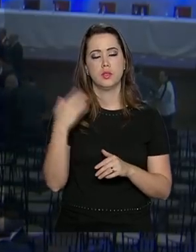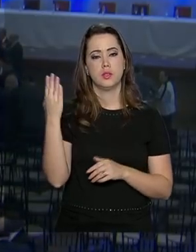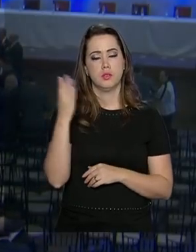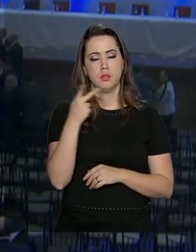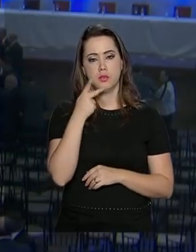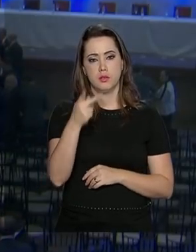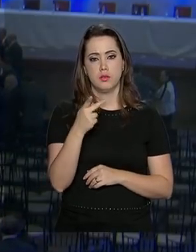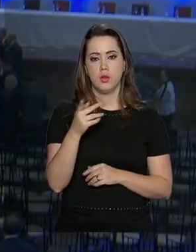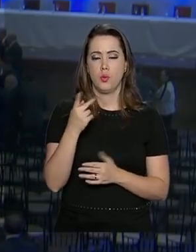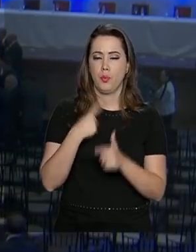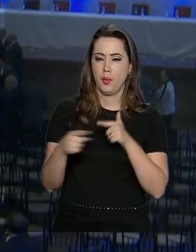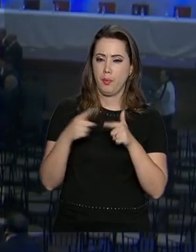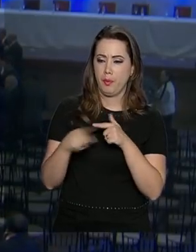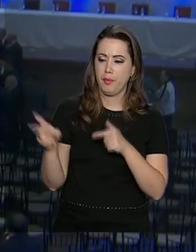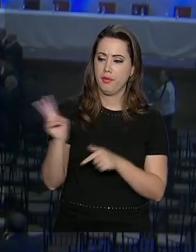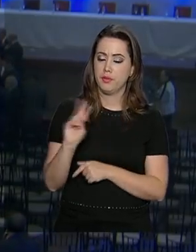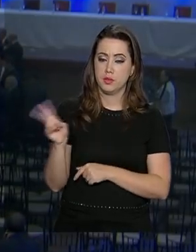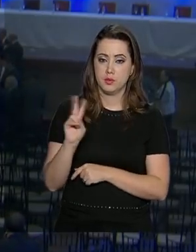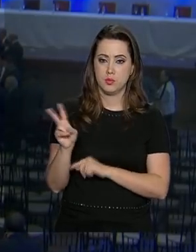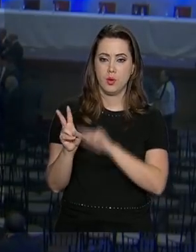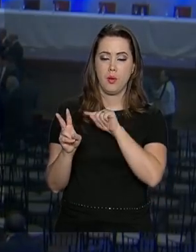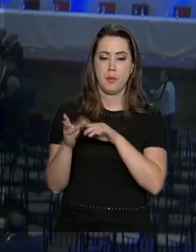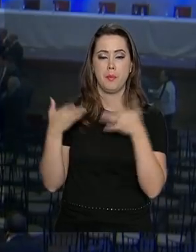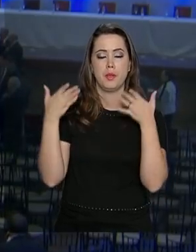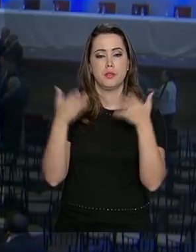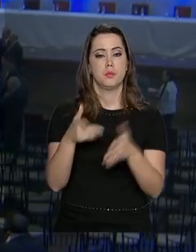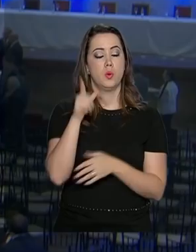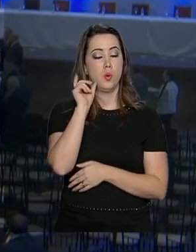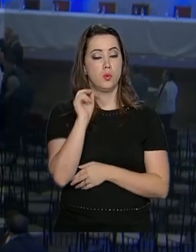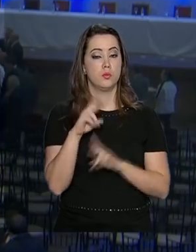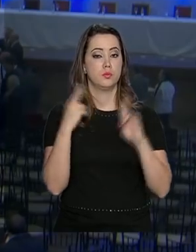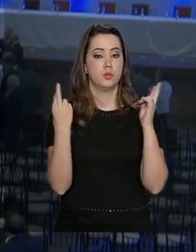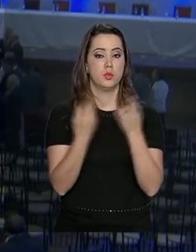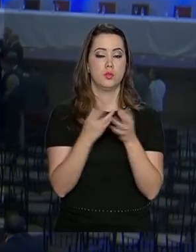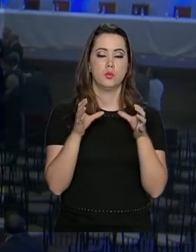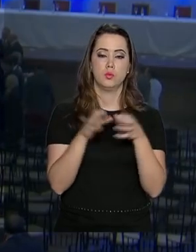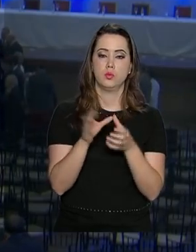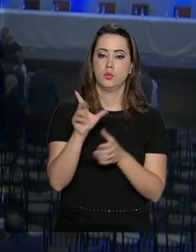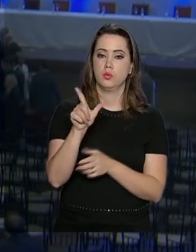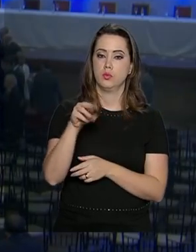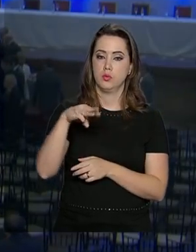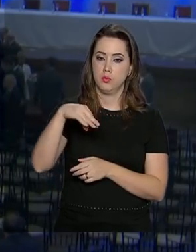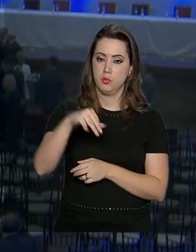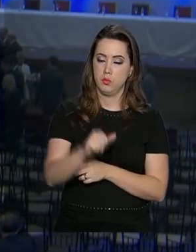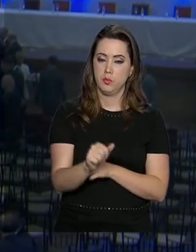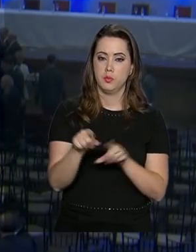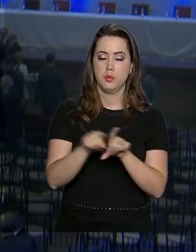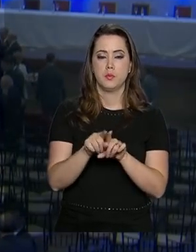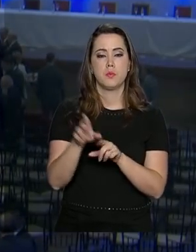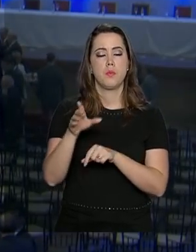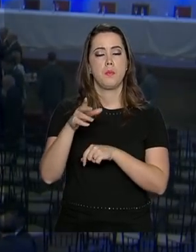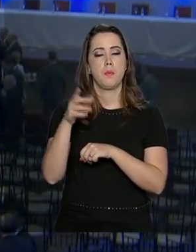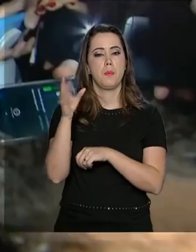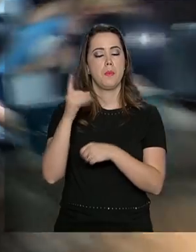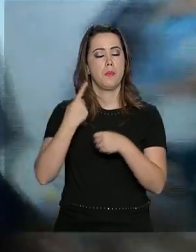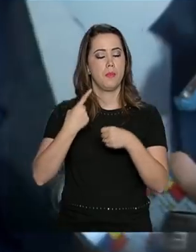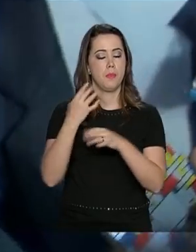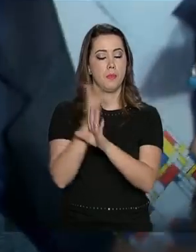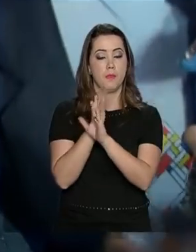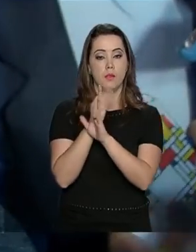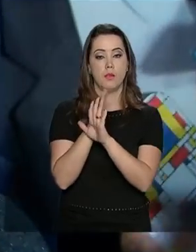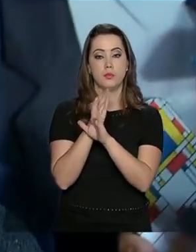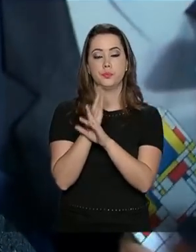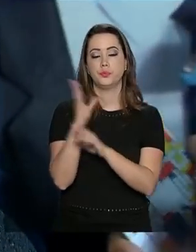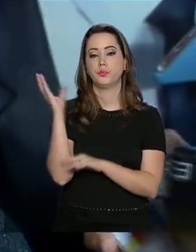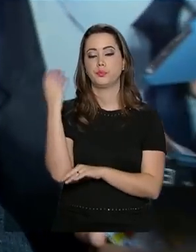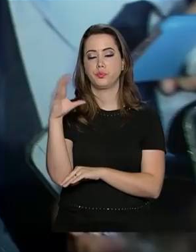respeito da crise na Venezuela. Ele participou ontem da reunião do Grupo de Lima na cidade de Bogotá, na Colômbia. A nossa